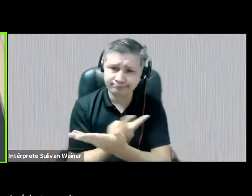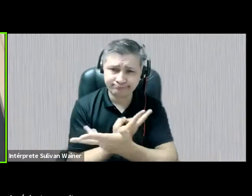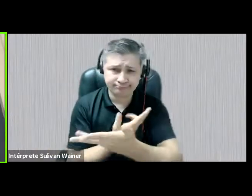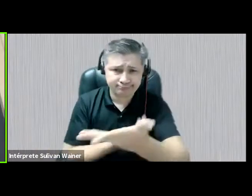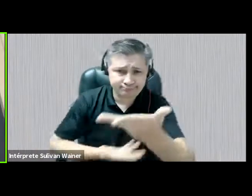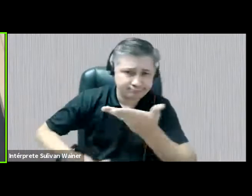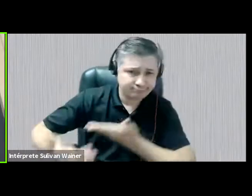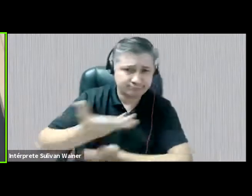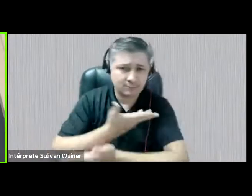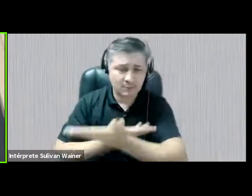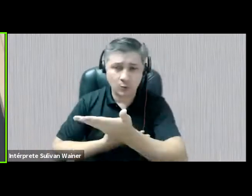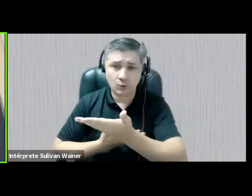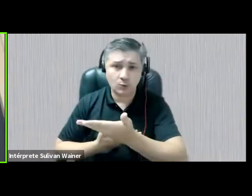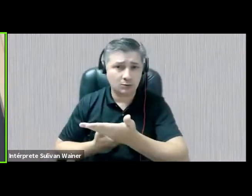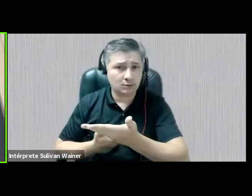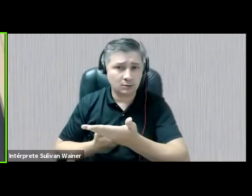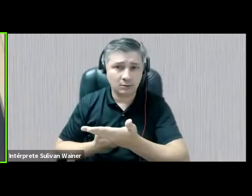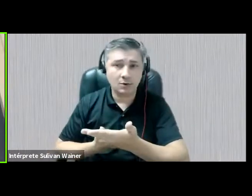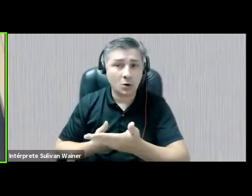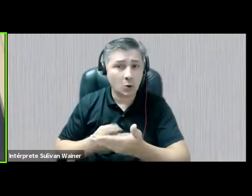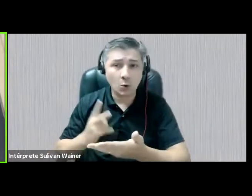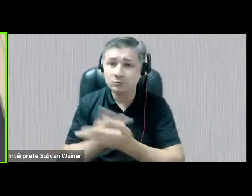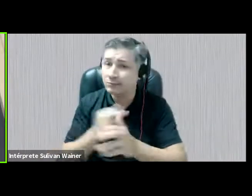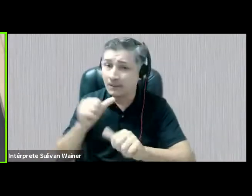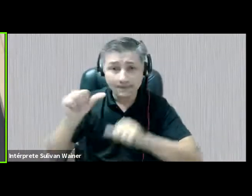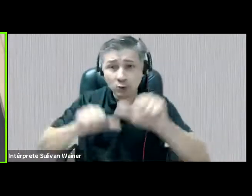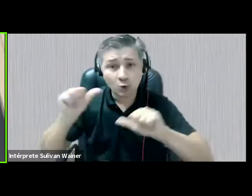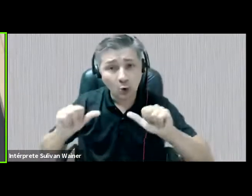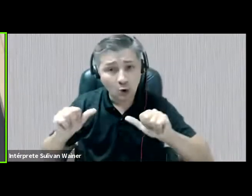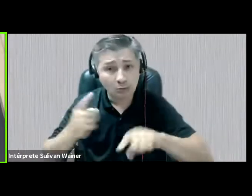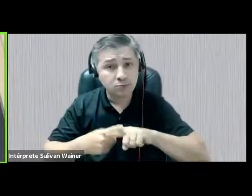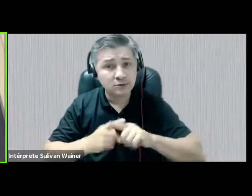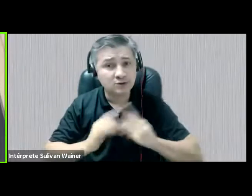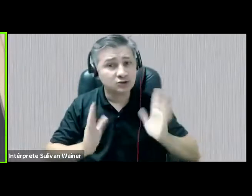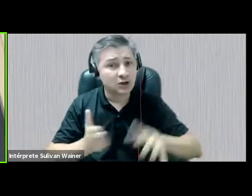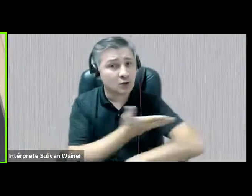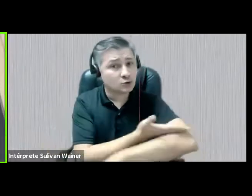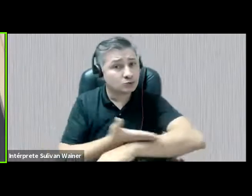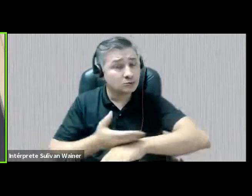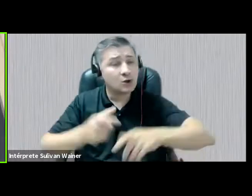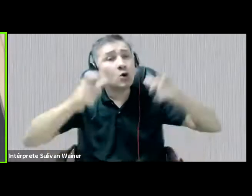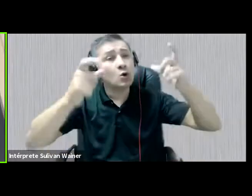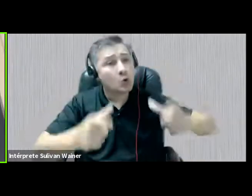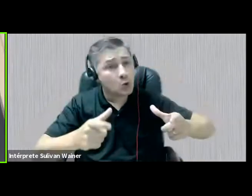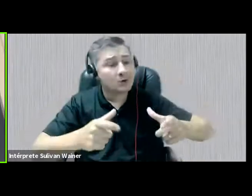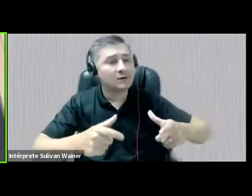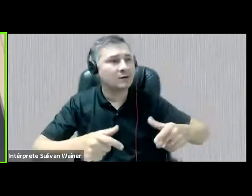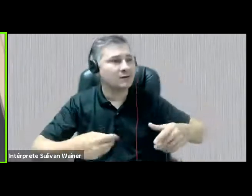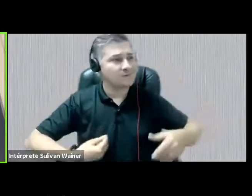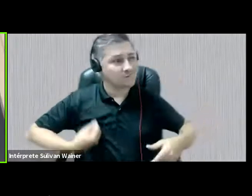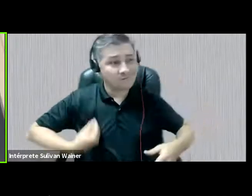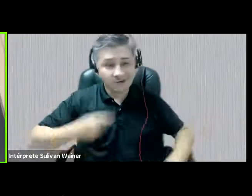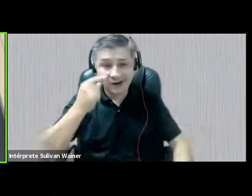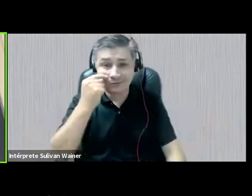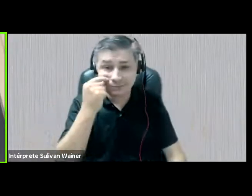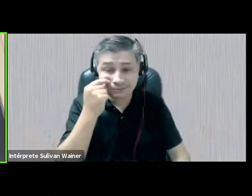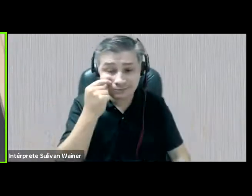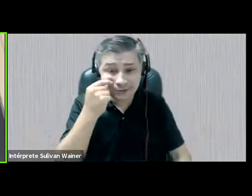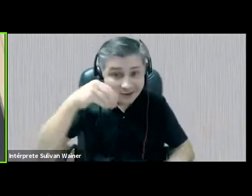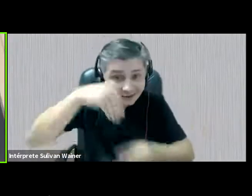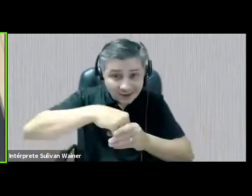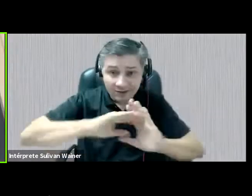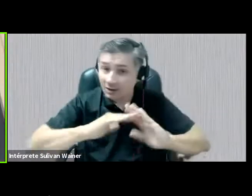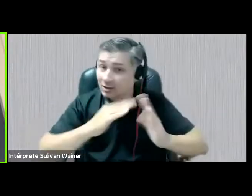modo ou quase não aconteceram, porque nós estamos acostumados a pensar num espaço de troca dentro de uma instituição e de um fazer